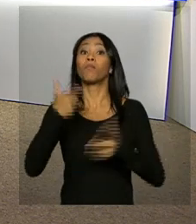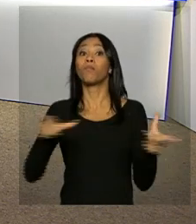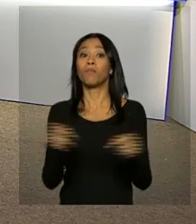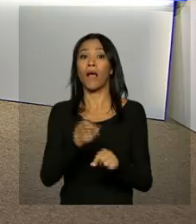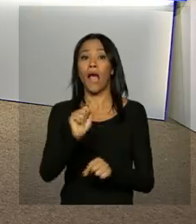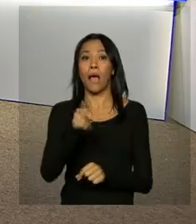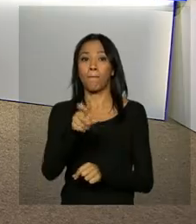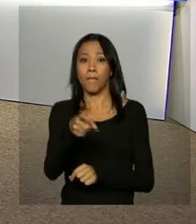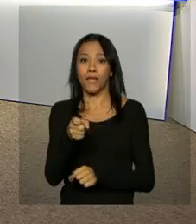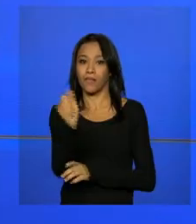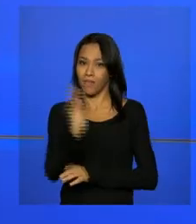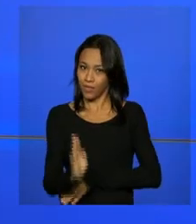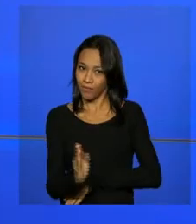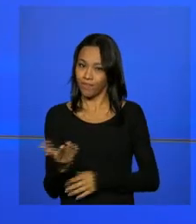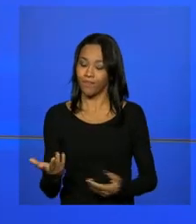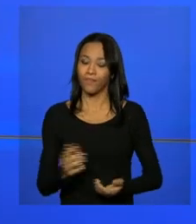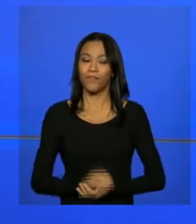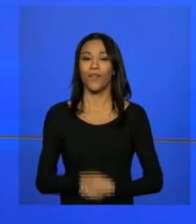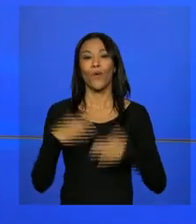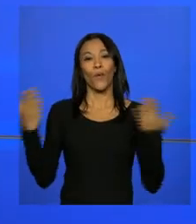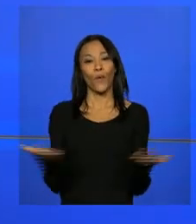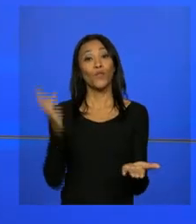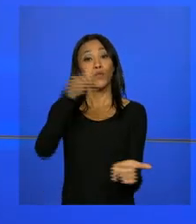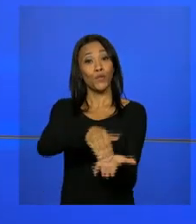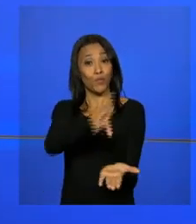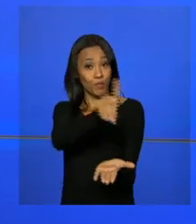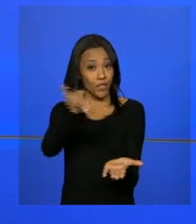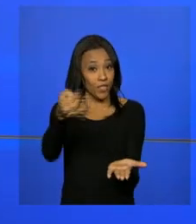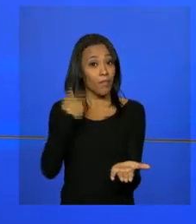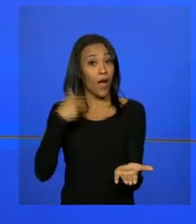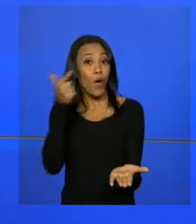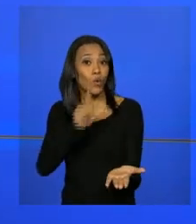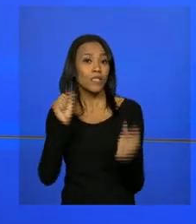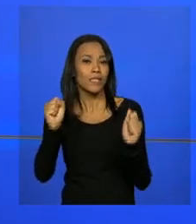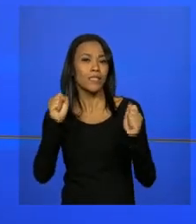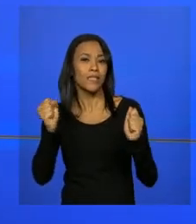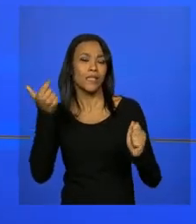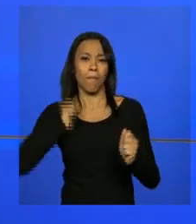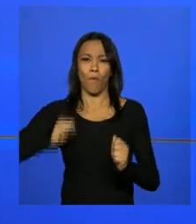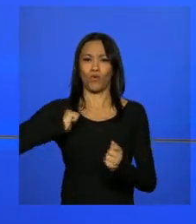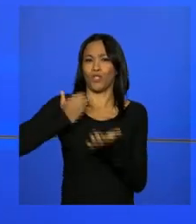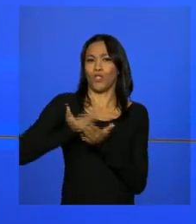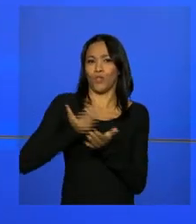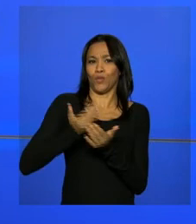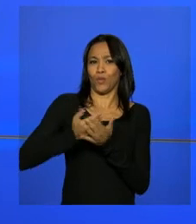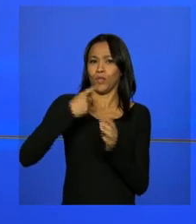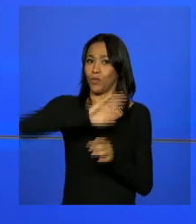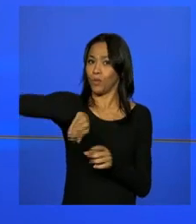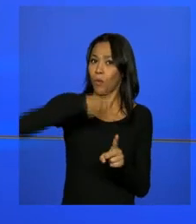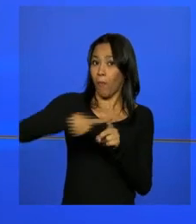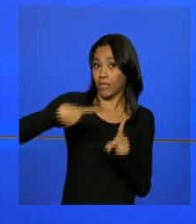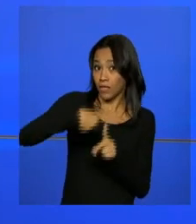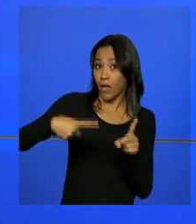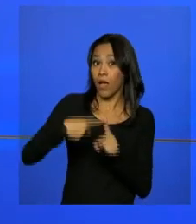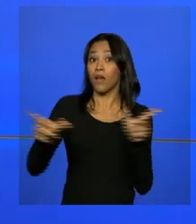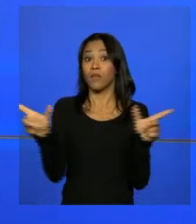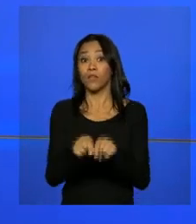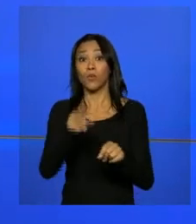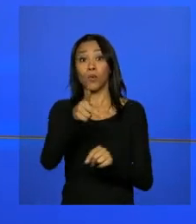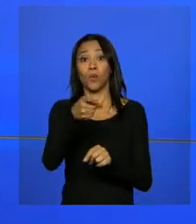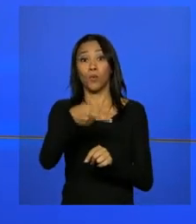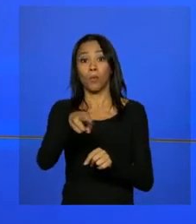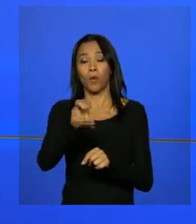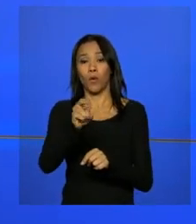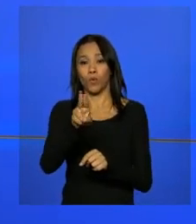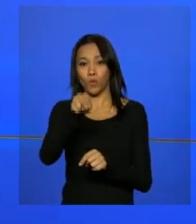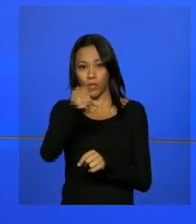pela Apex Brasil. E hoje é o último dia para concorrer a bolsas de estudo integrais e parciais do programa Universidade para Todos,